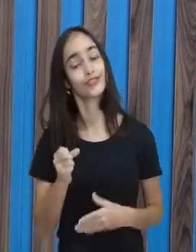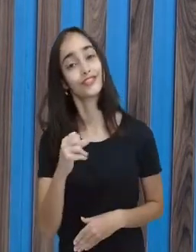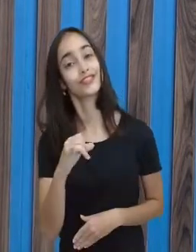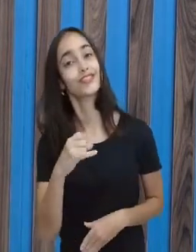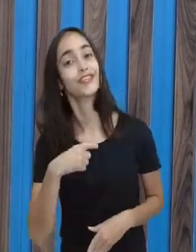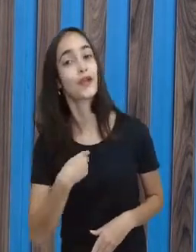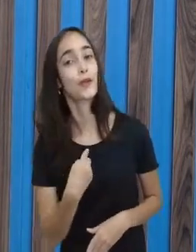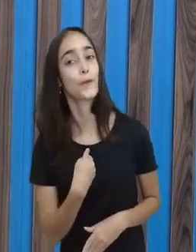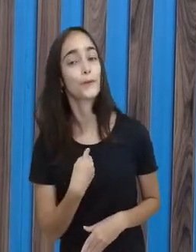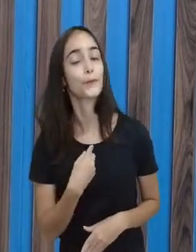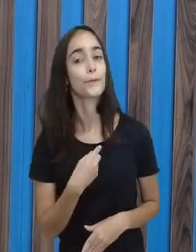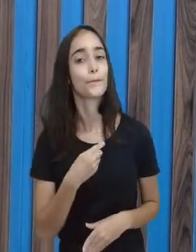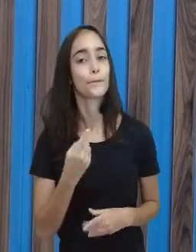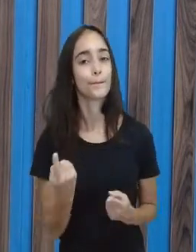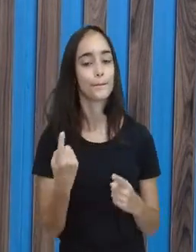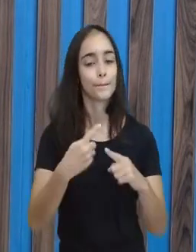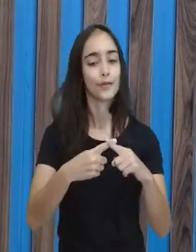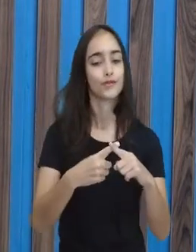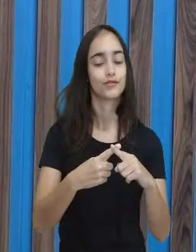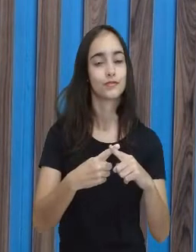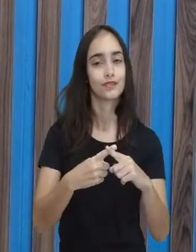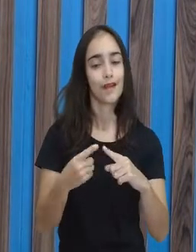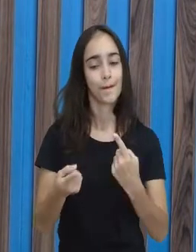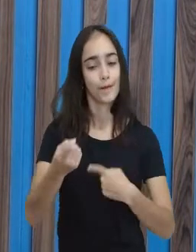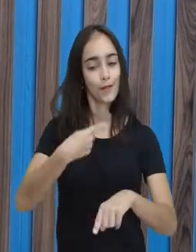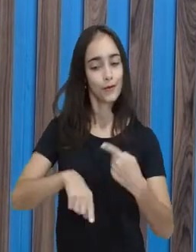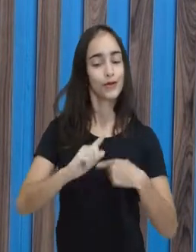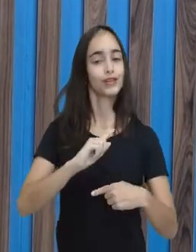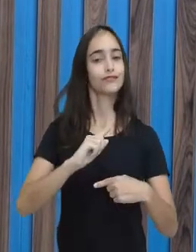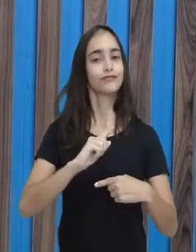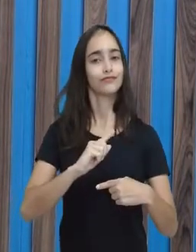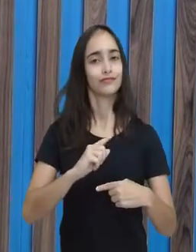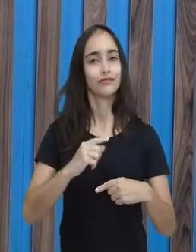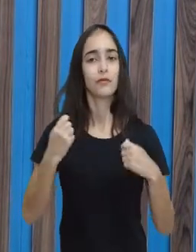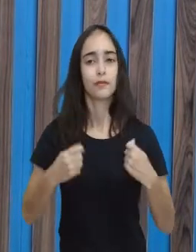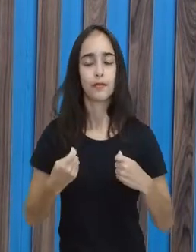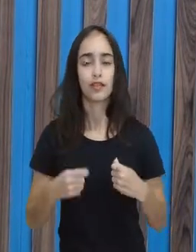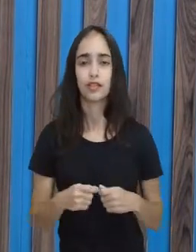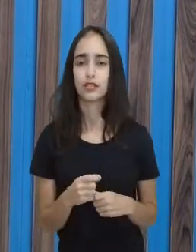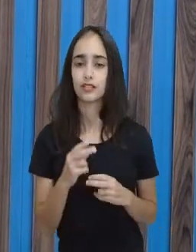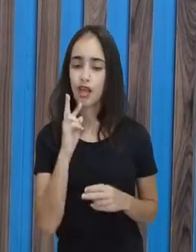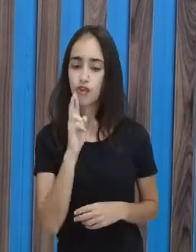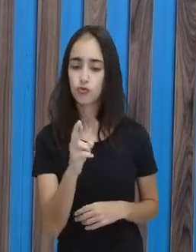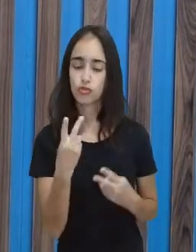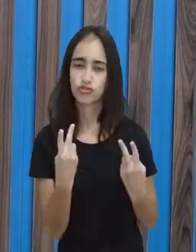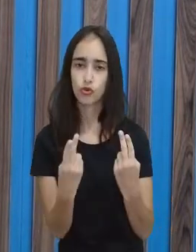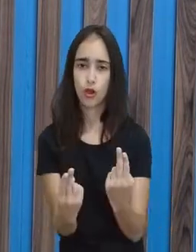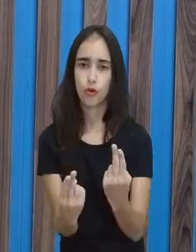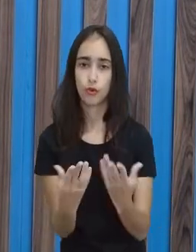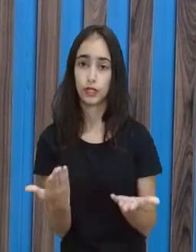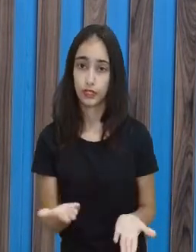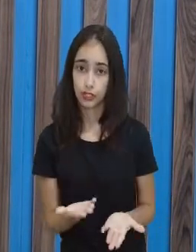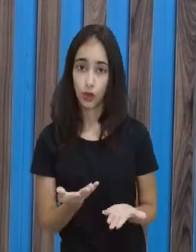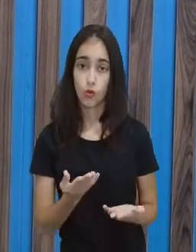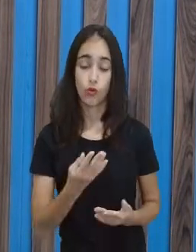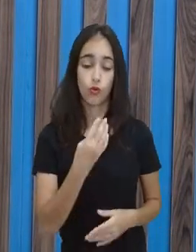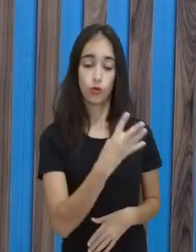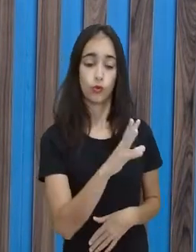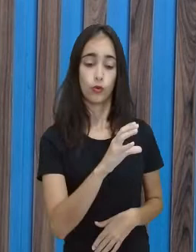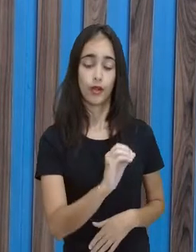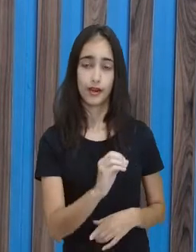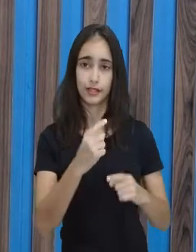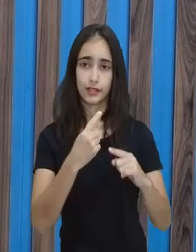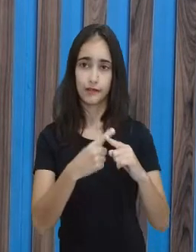grandezas inversas, ela vai dar o mesmo resultado. Então, 40 vezes 80 é